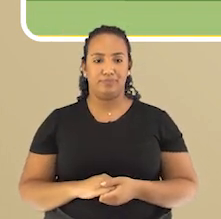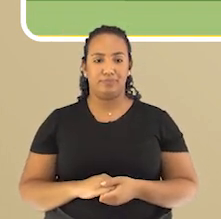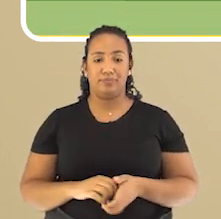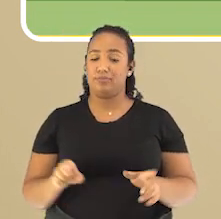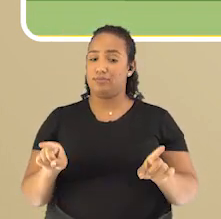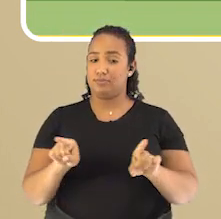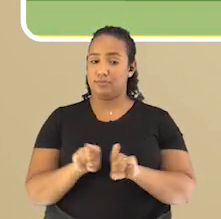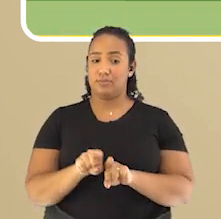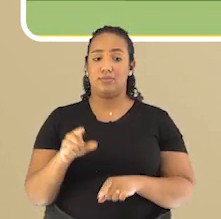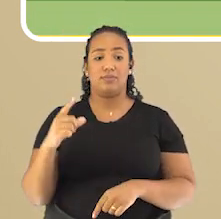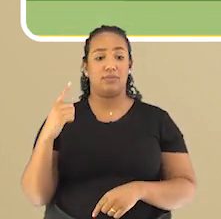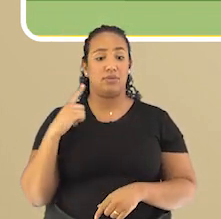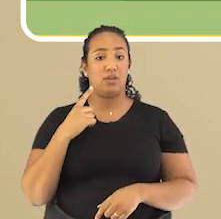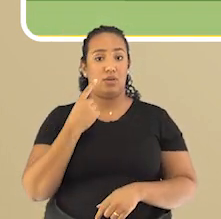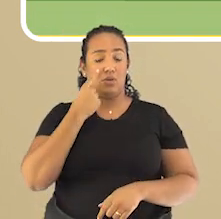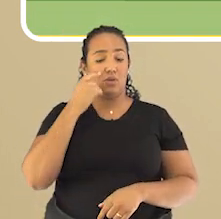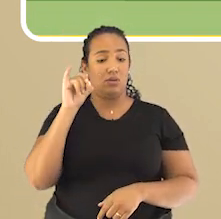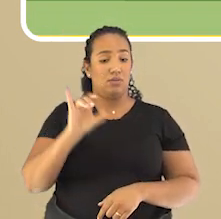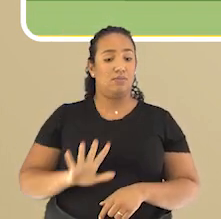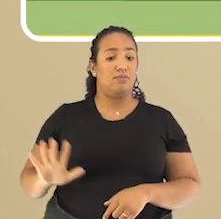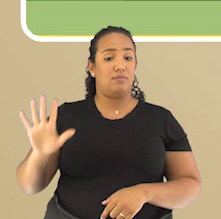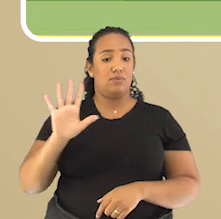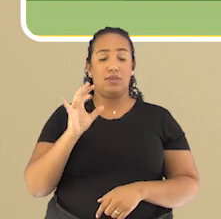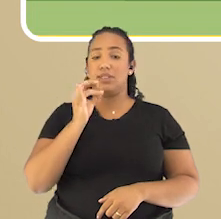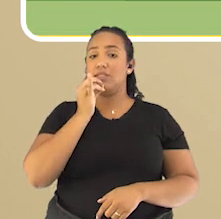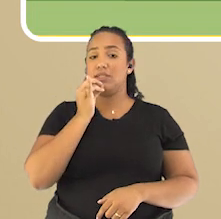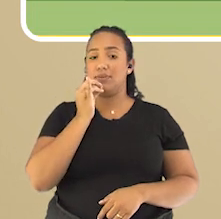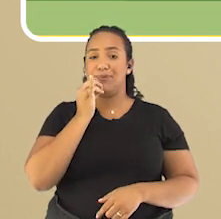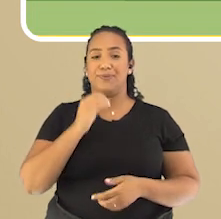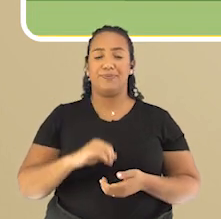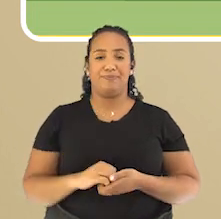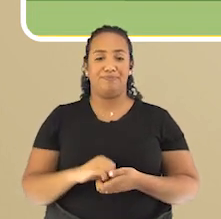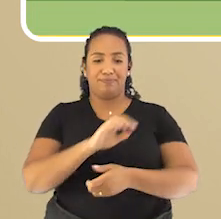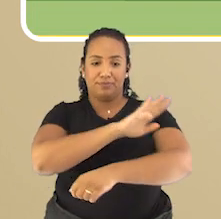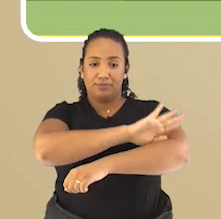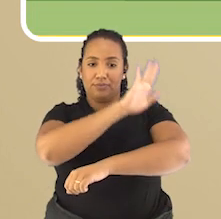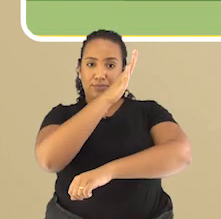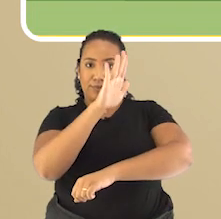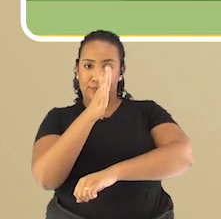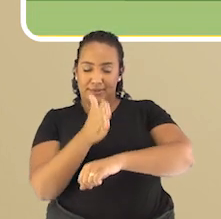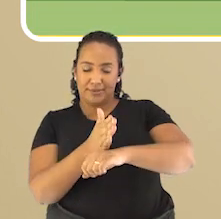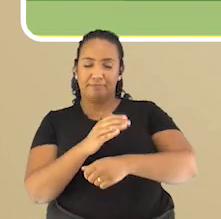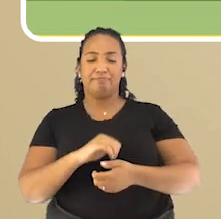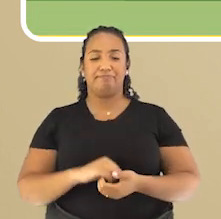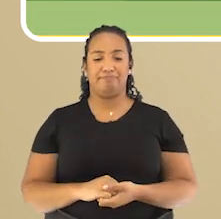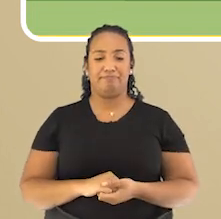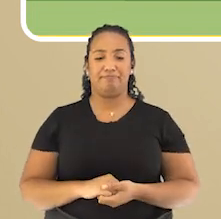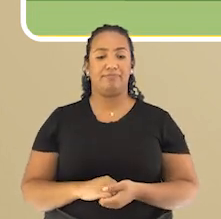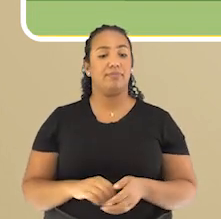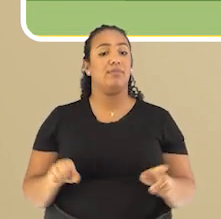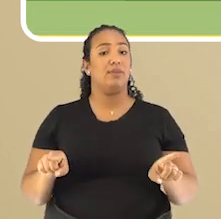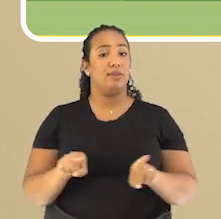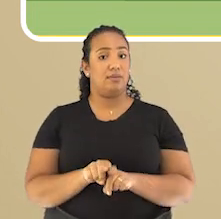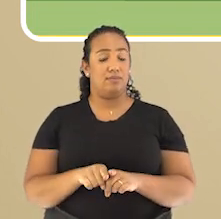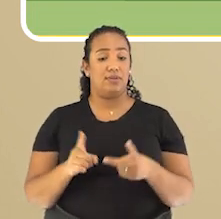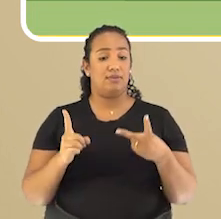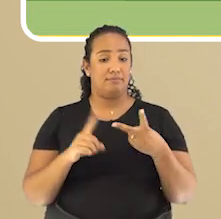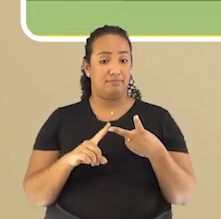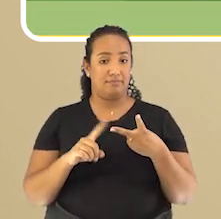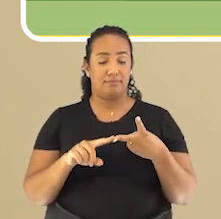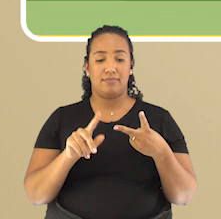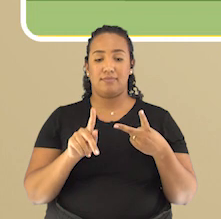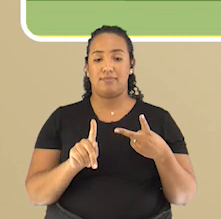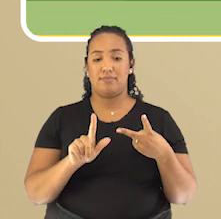também aqui na tela um exemplo de relevo montanhoso, como você pode observar. Outro tipo de relevo são as planícies,